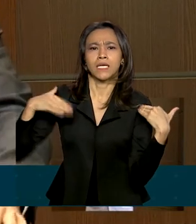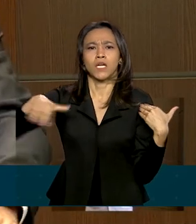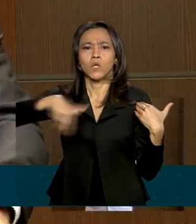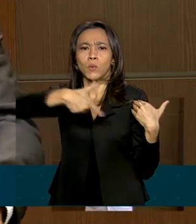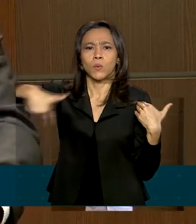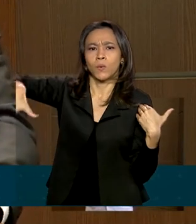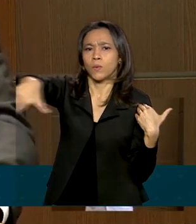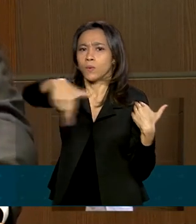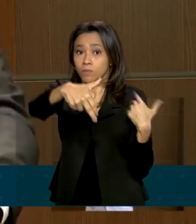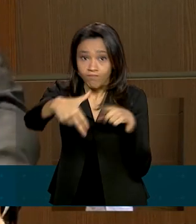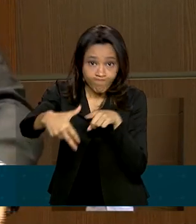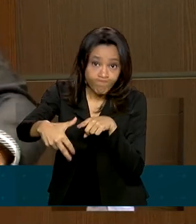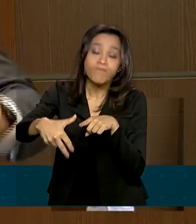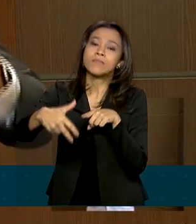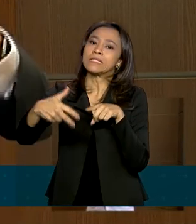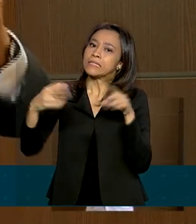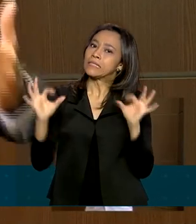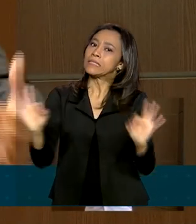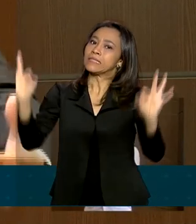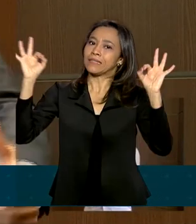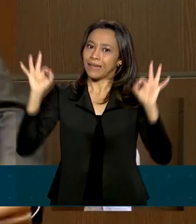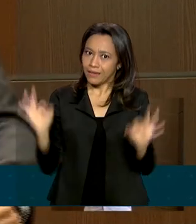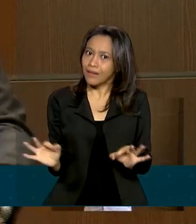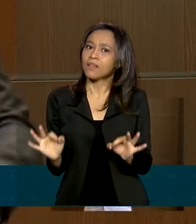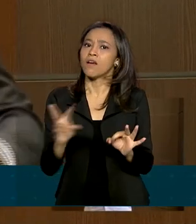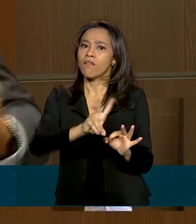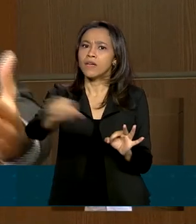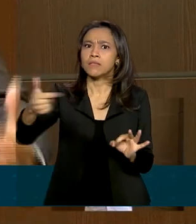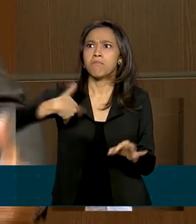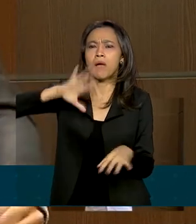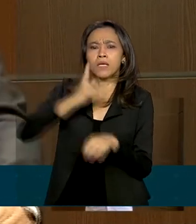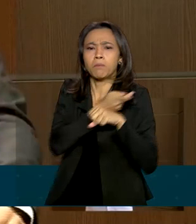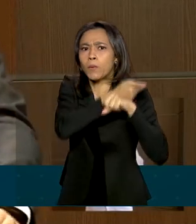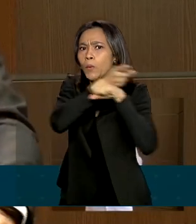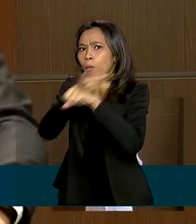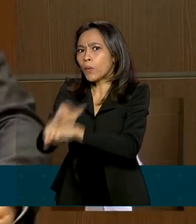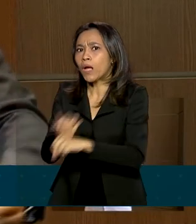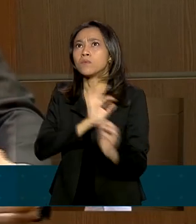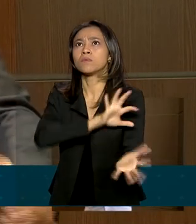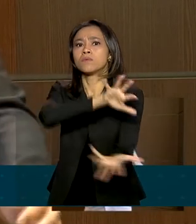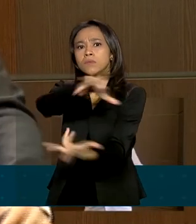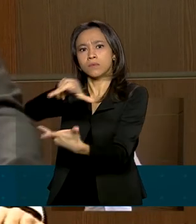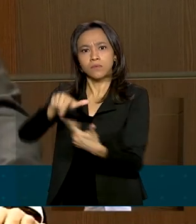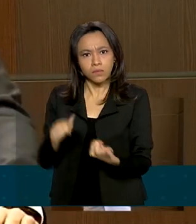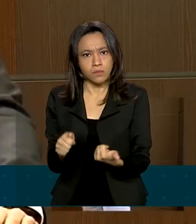turismo ambiental, certamente vai ser o turismo mais procurado no planeta.